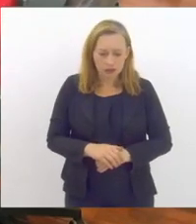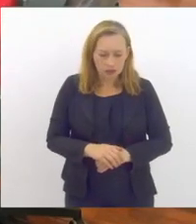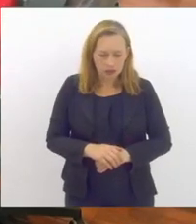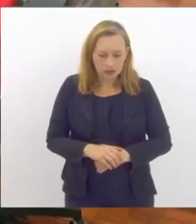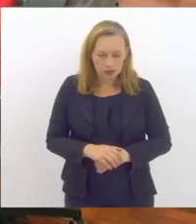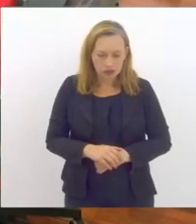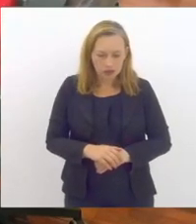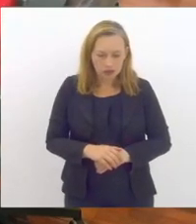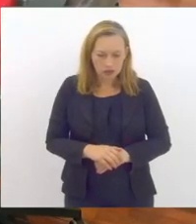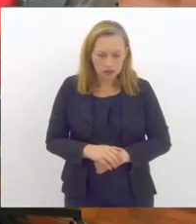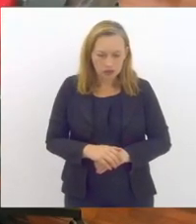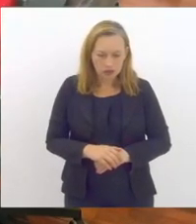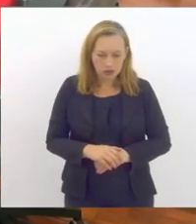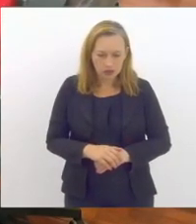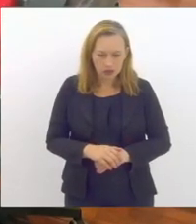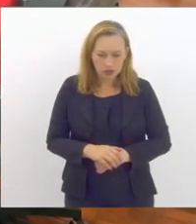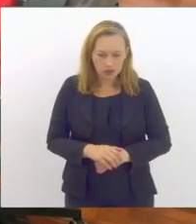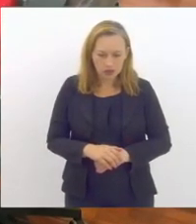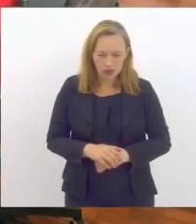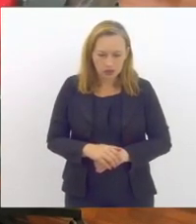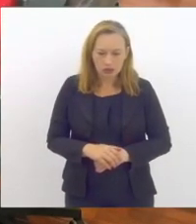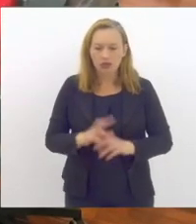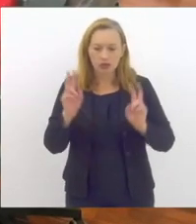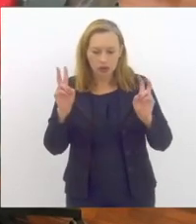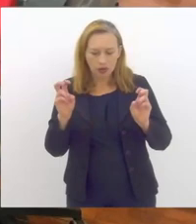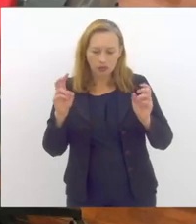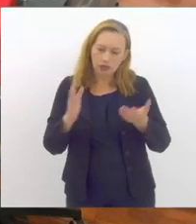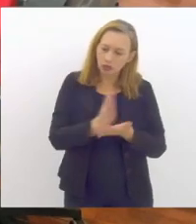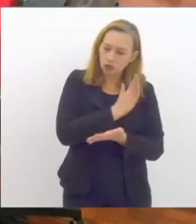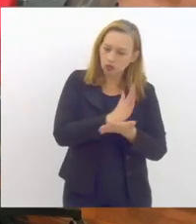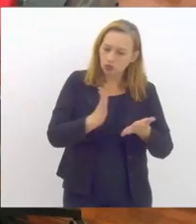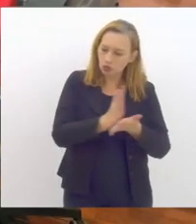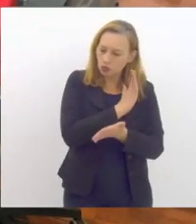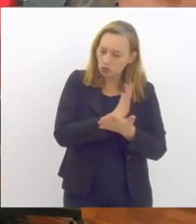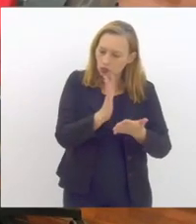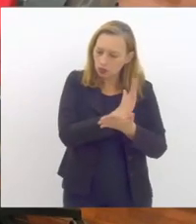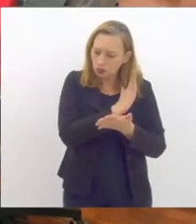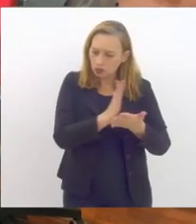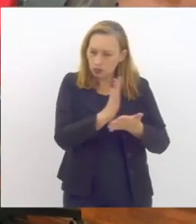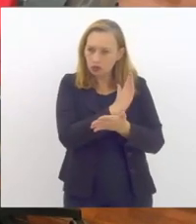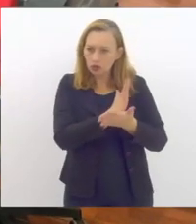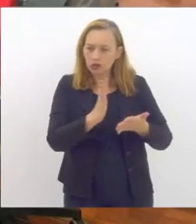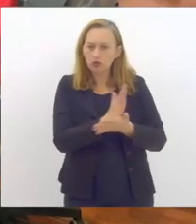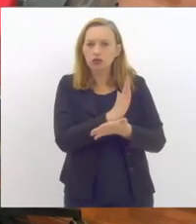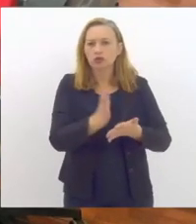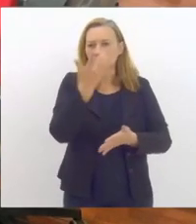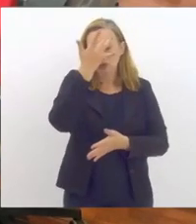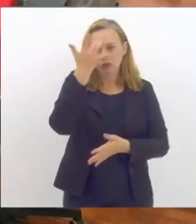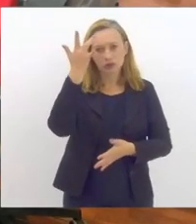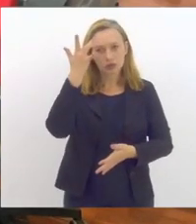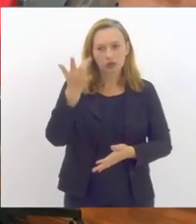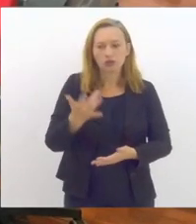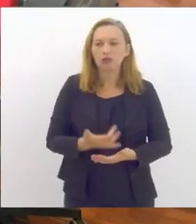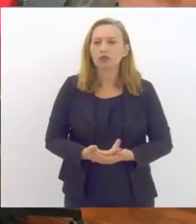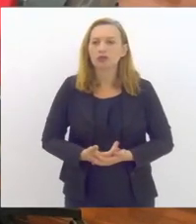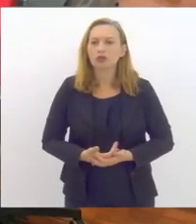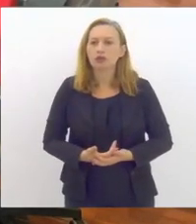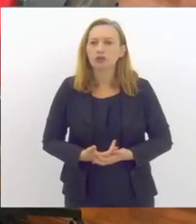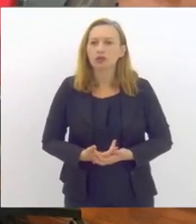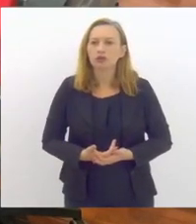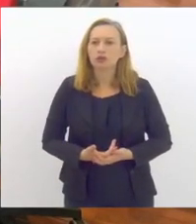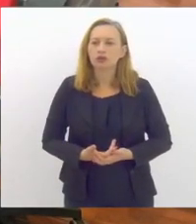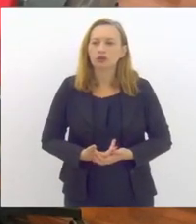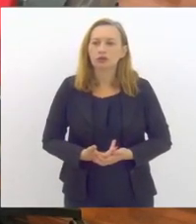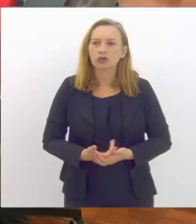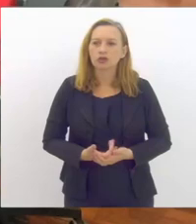do ainda a gente tem algumas questões a acolhimento e saúde mental que a gente precisa trabalhar para as nossas equipes